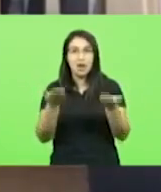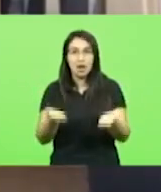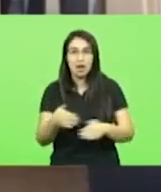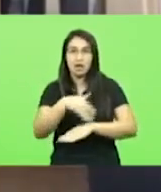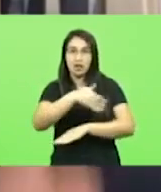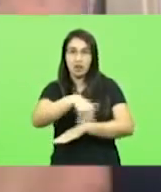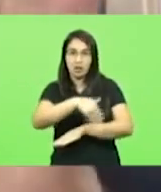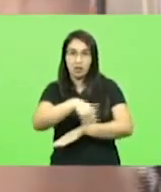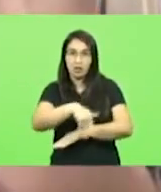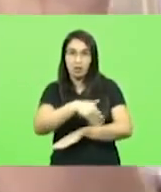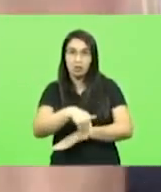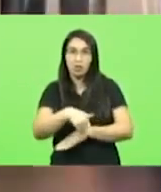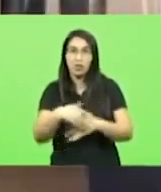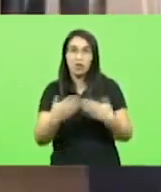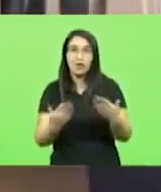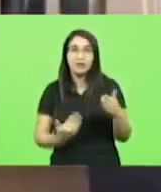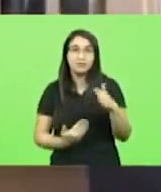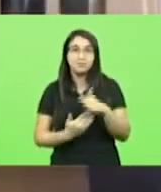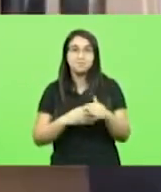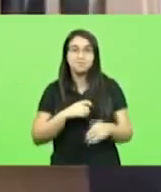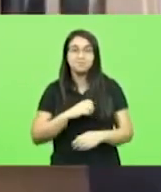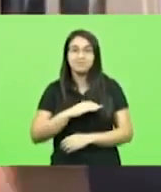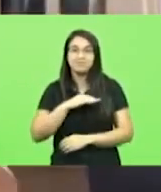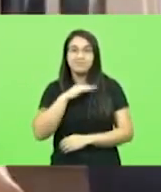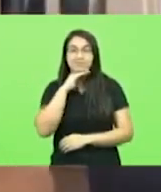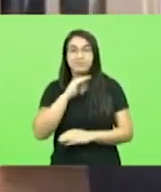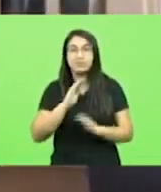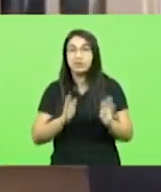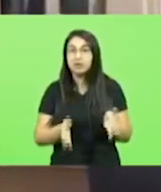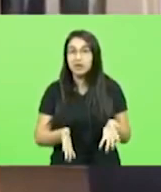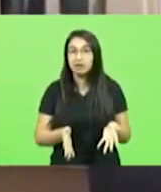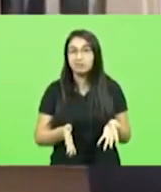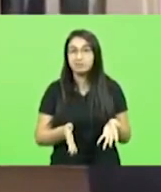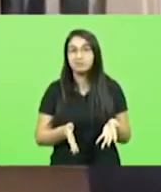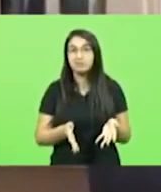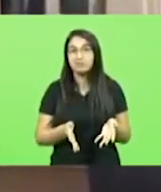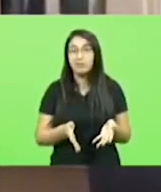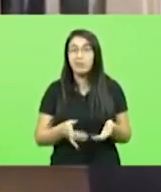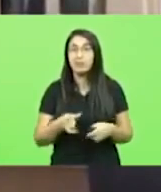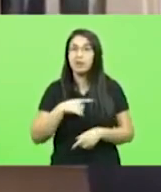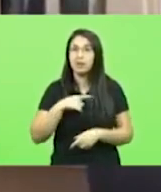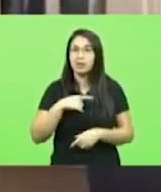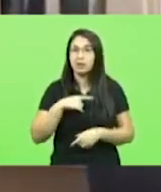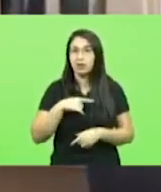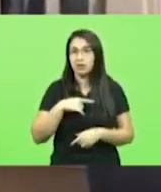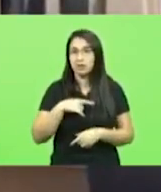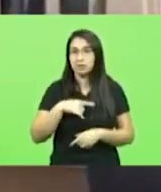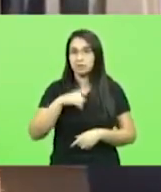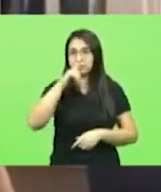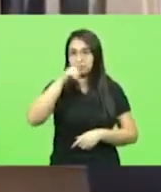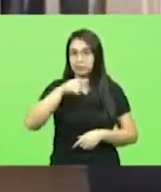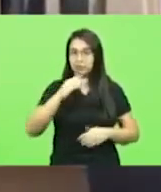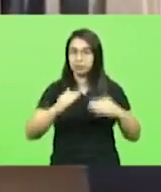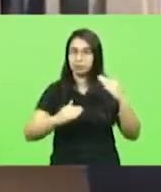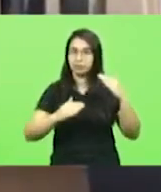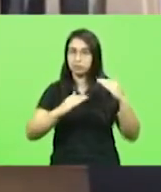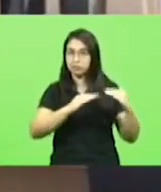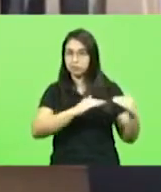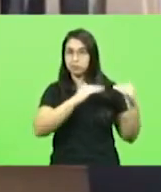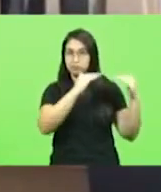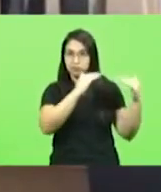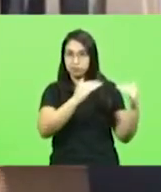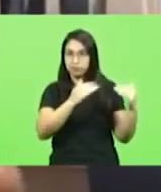esgotados e quando se tem um comando que prefere fazer dessa forma,